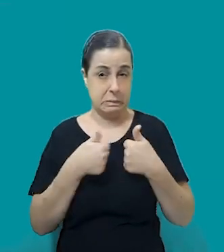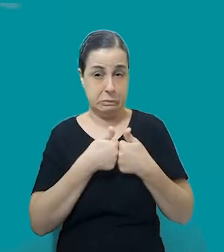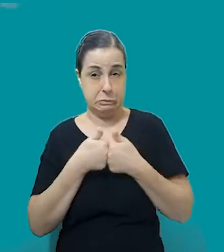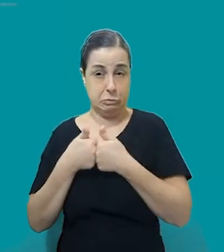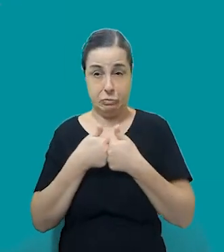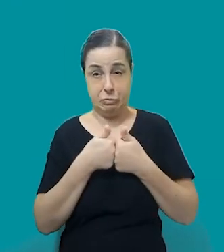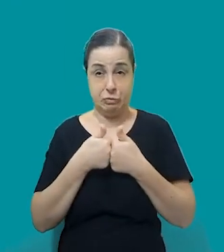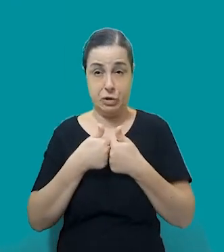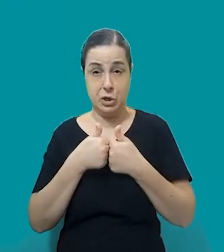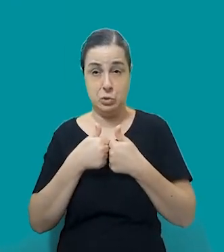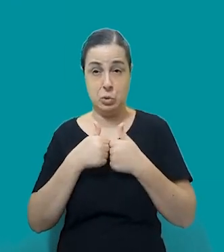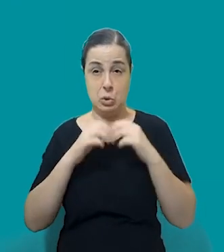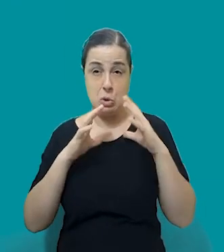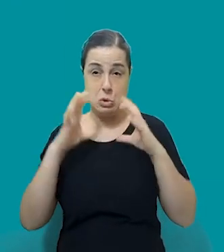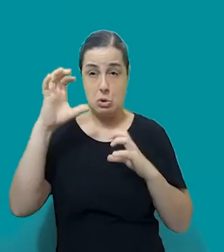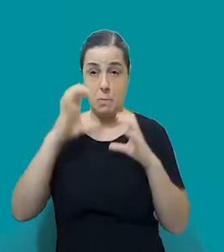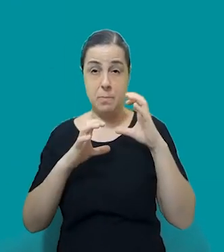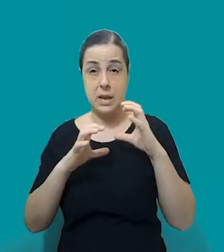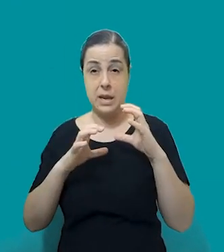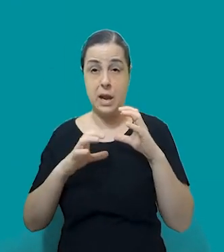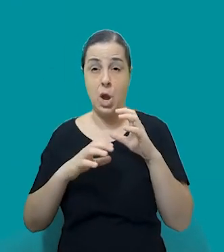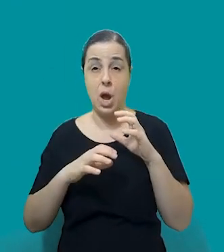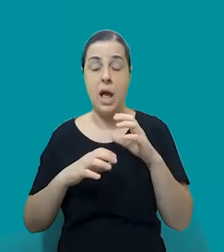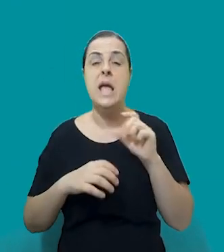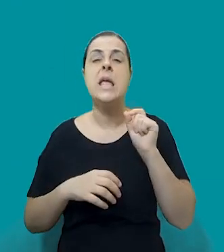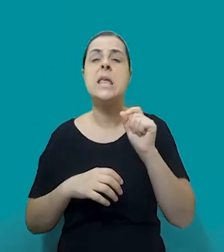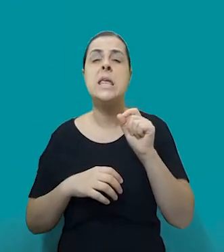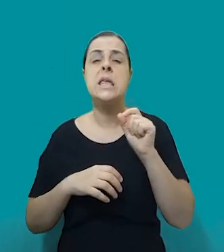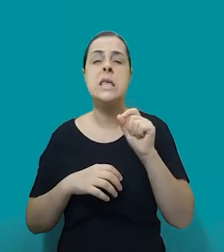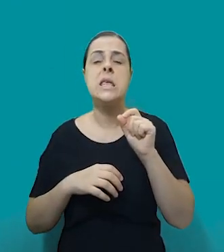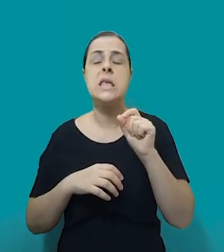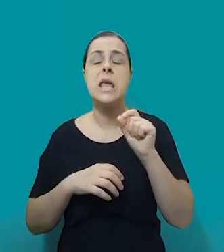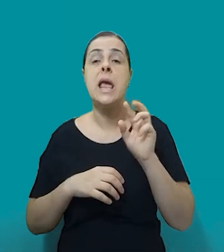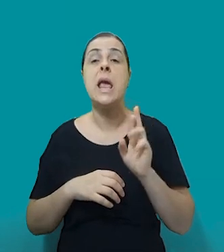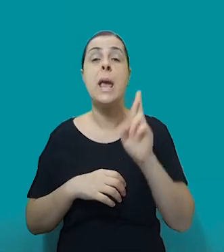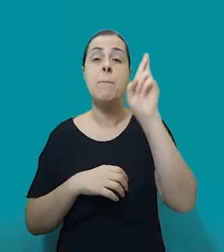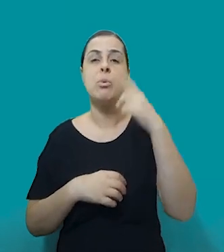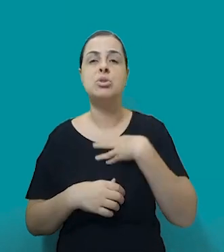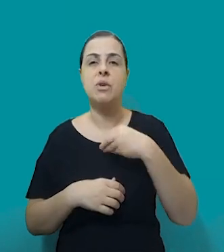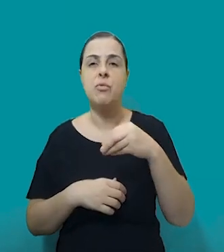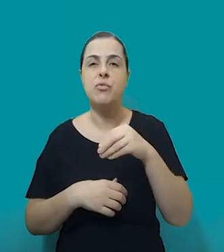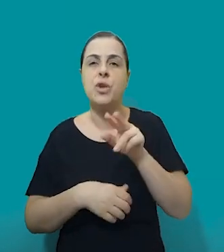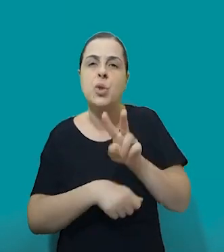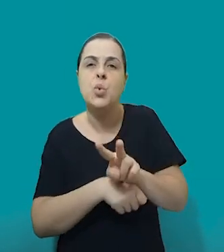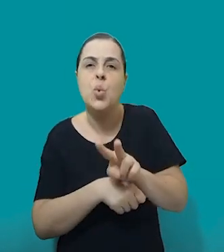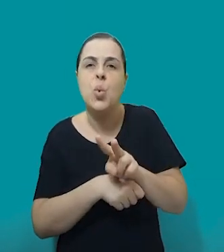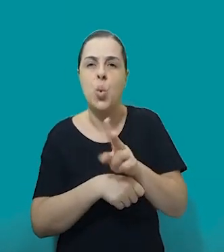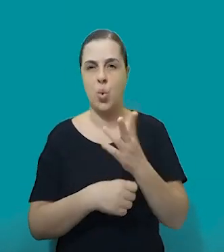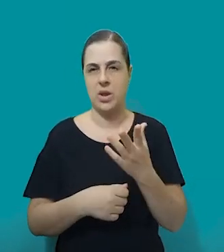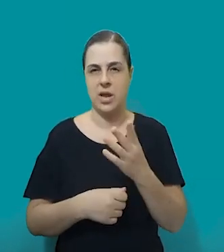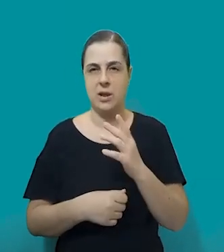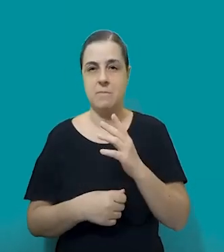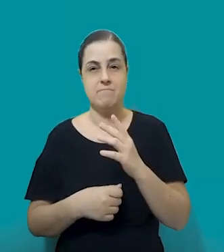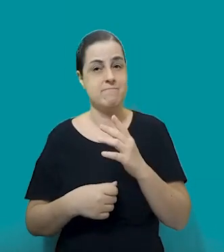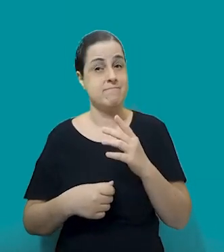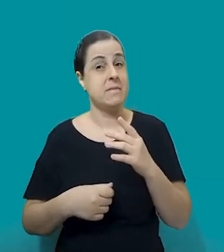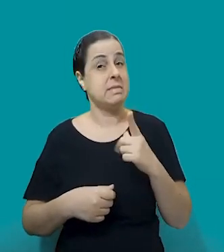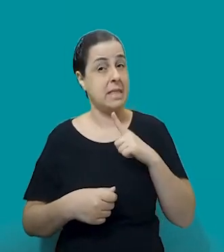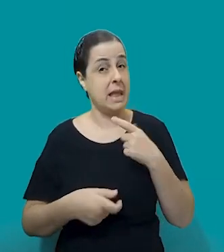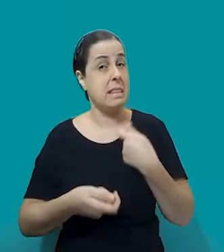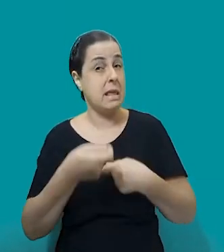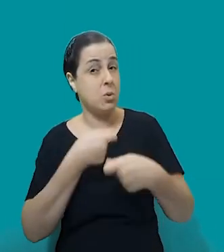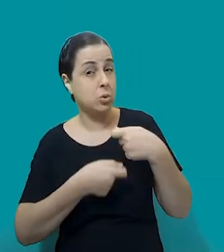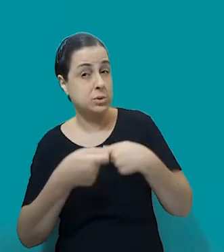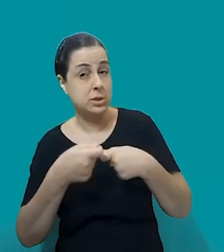as formas como isso vão sendo conduzidas, né? Enfim, nessas negociações ou não negociações, né? Esses